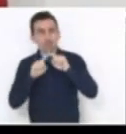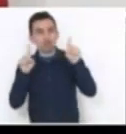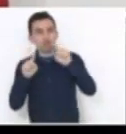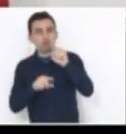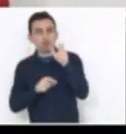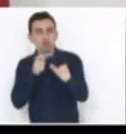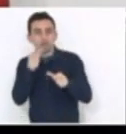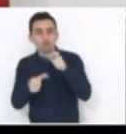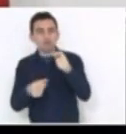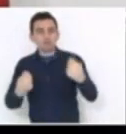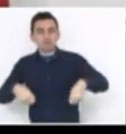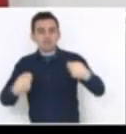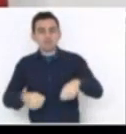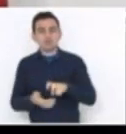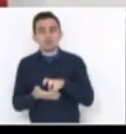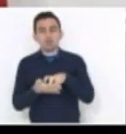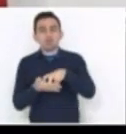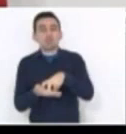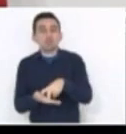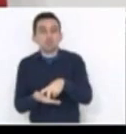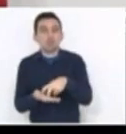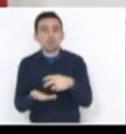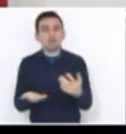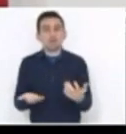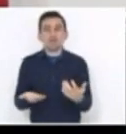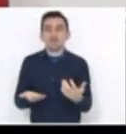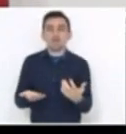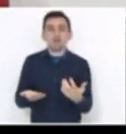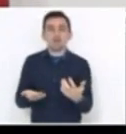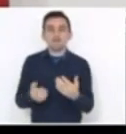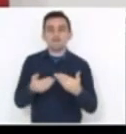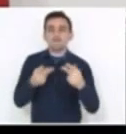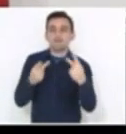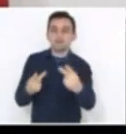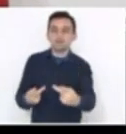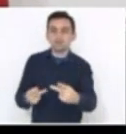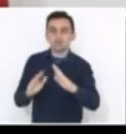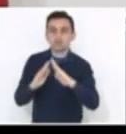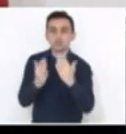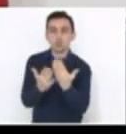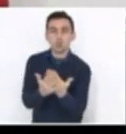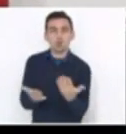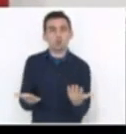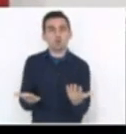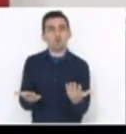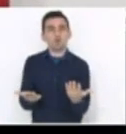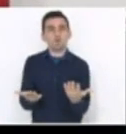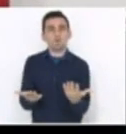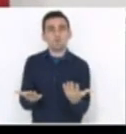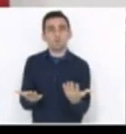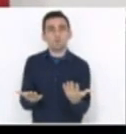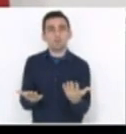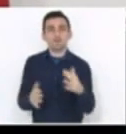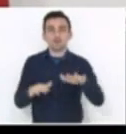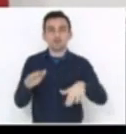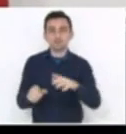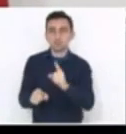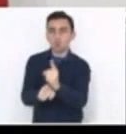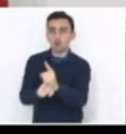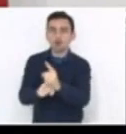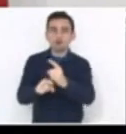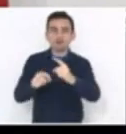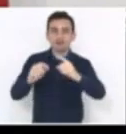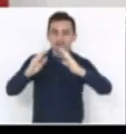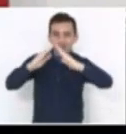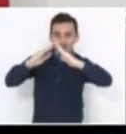ajoelhar quando vão visitar uma escola, como eu que visito muitas escolas e encontro um telhado